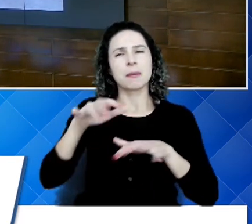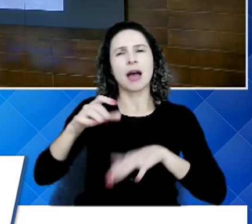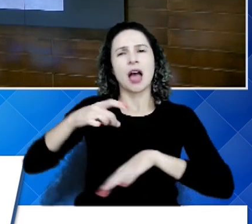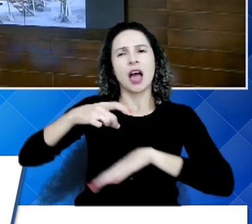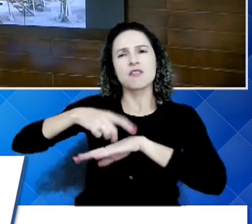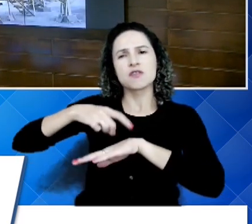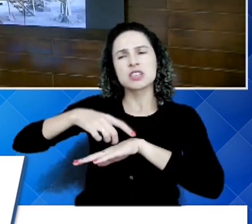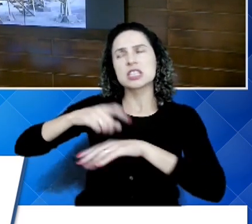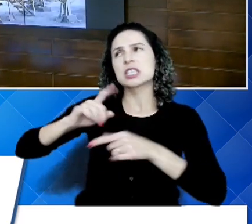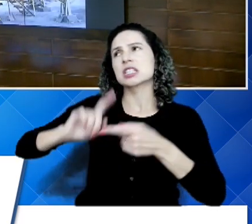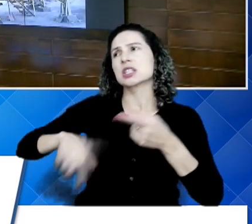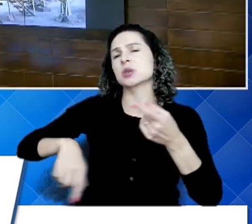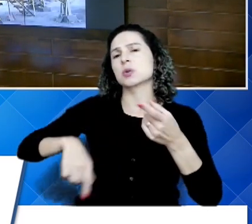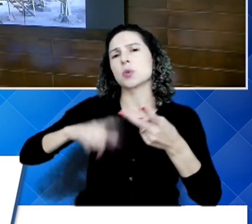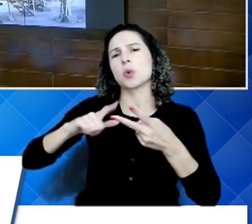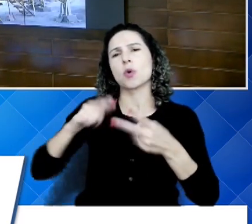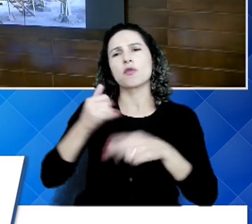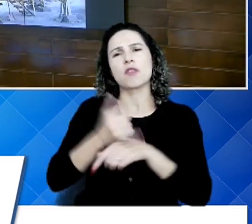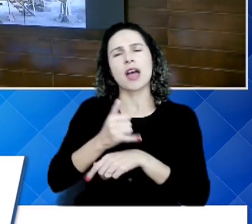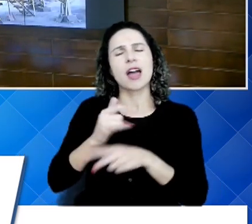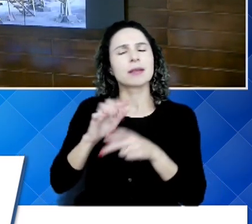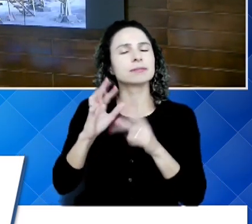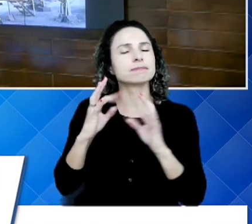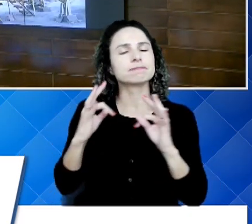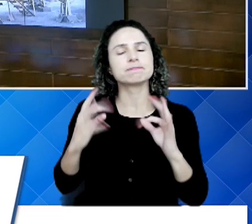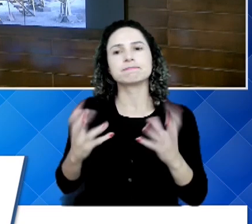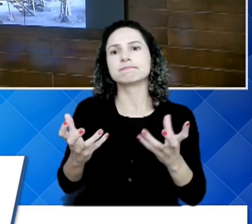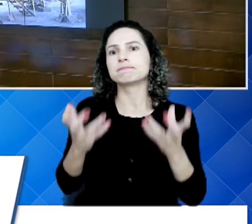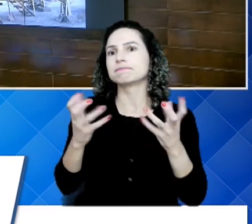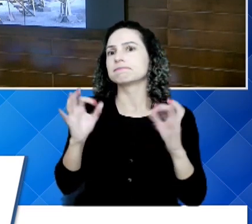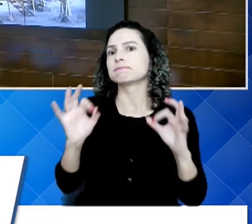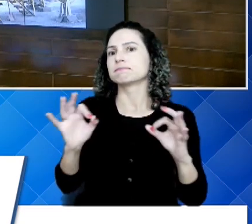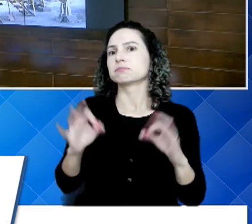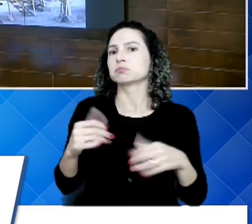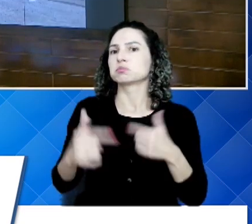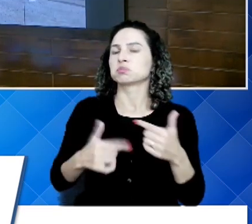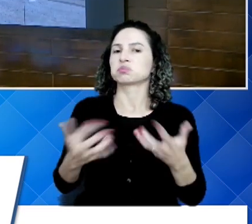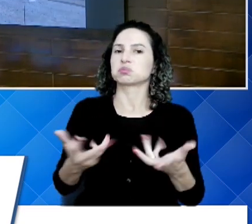separam o metal. É uma coisa espetacular, muito bem feita.